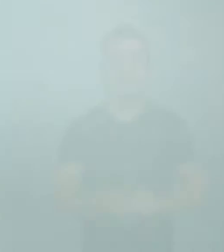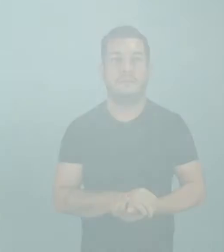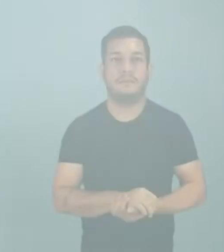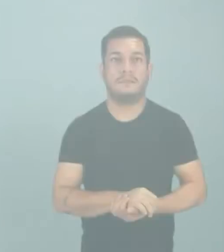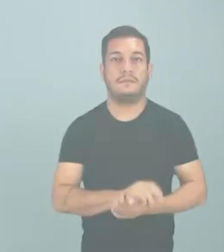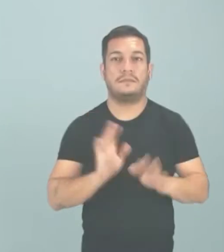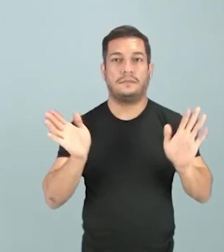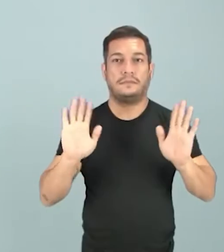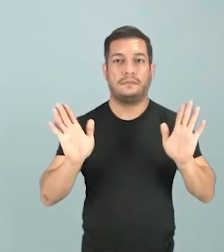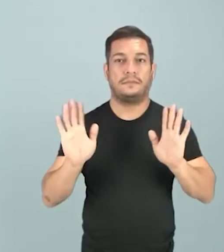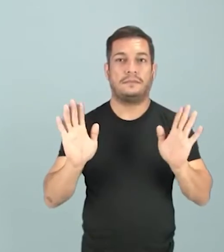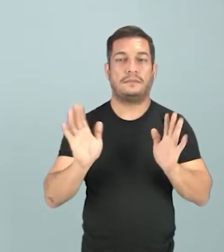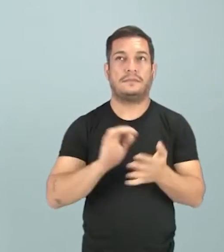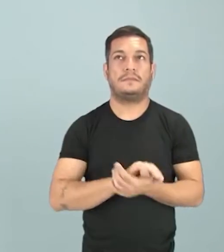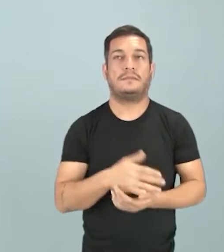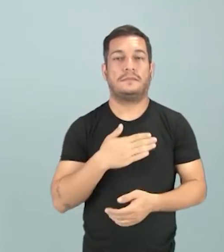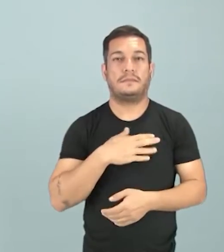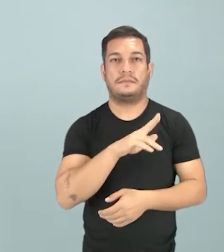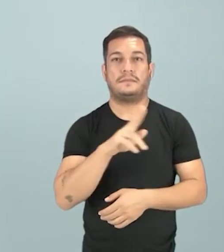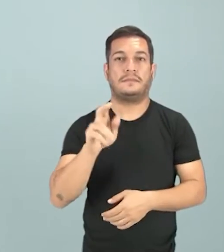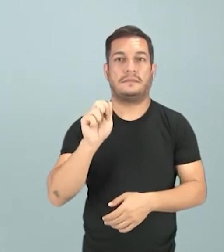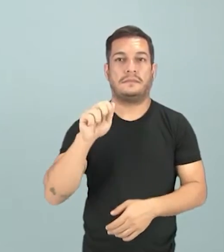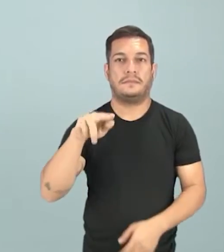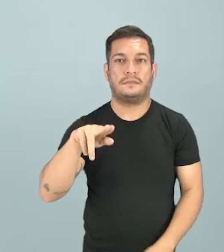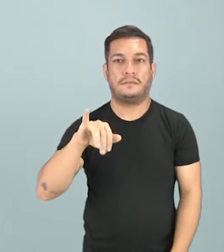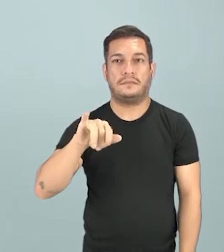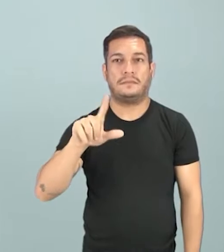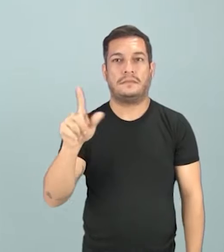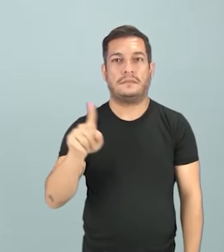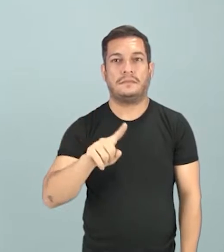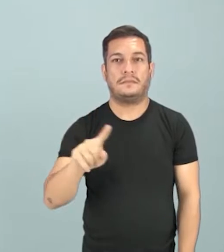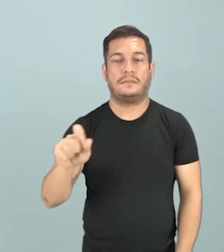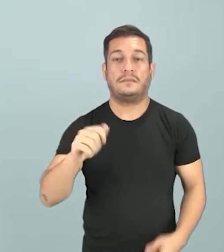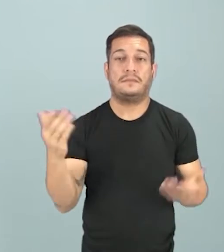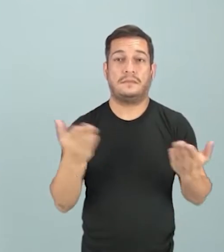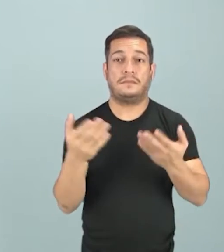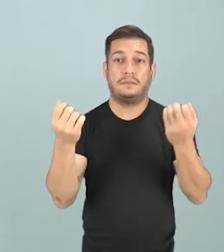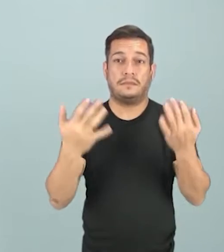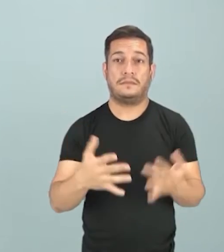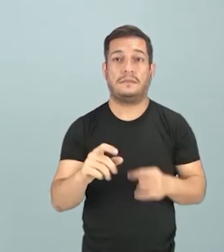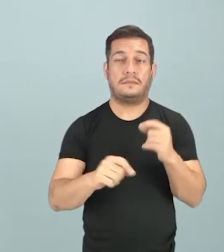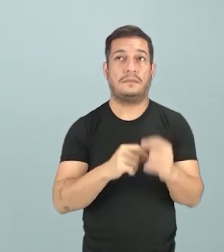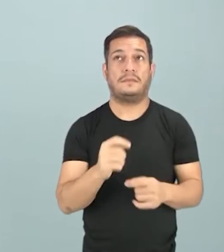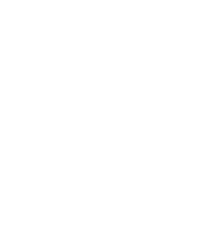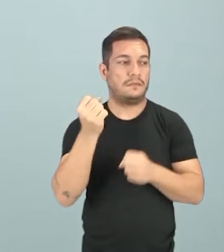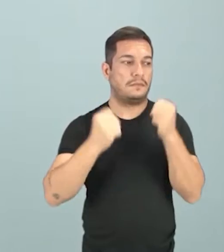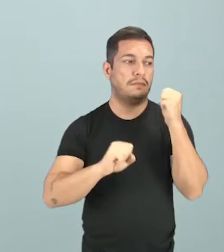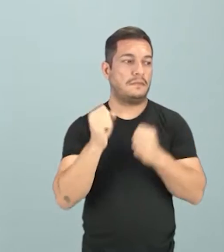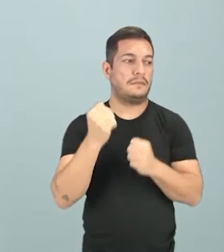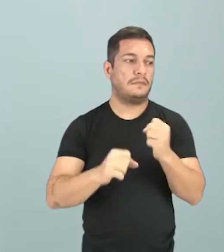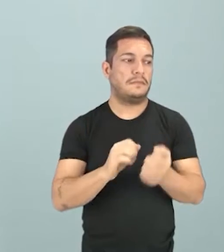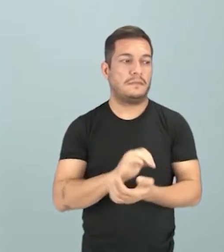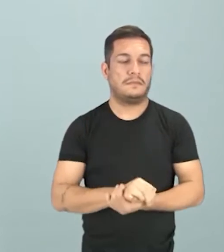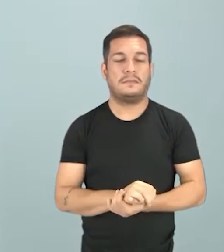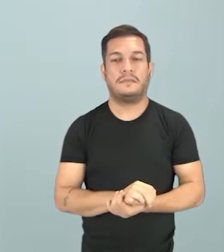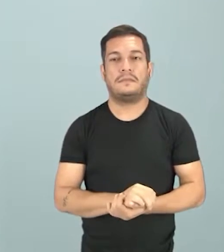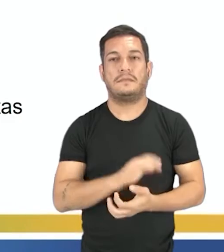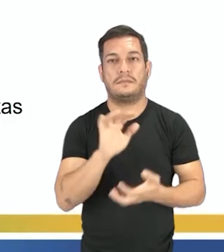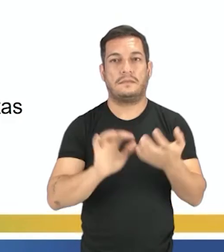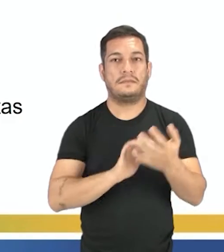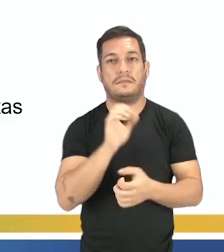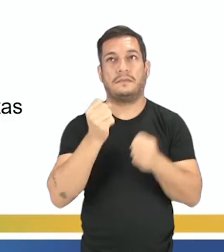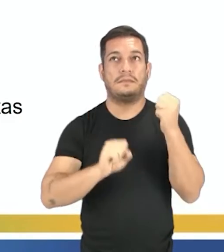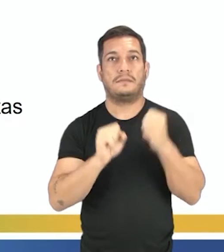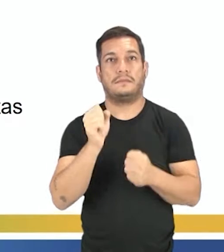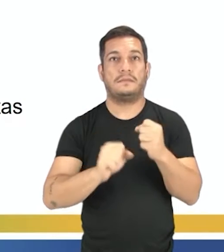Olá meu nome é Anilza e hoje nós falaremos sobre a Revolução Industrial. Revolução Industrial